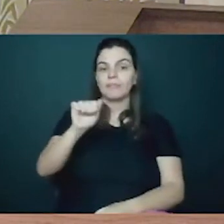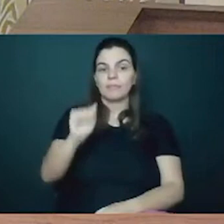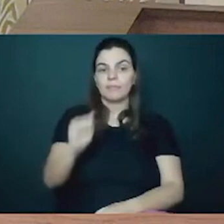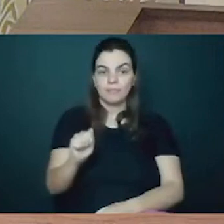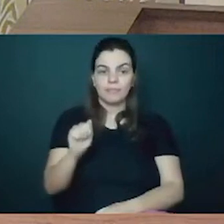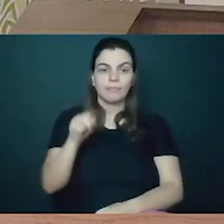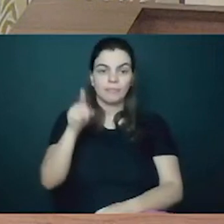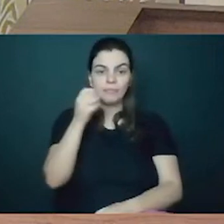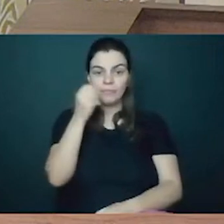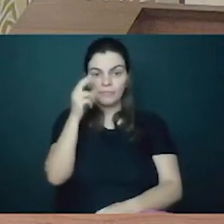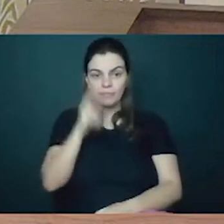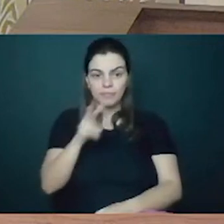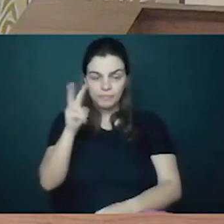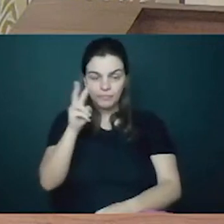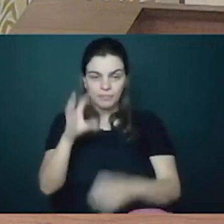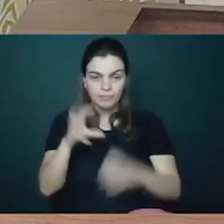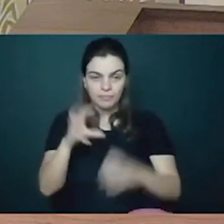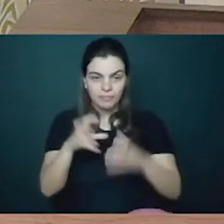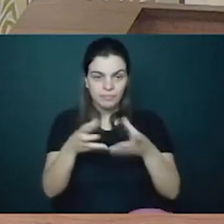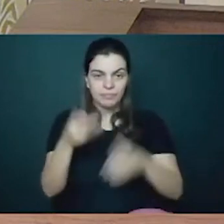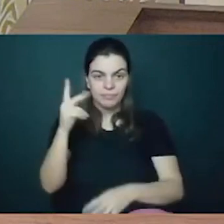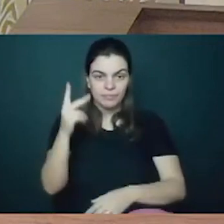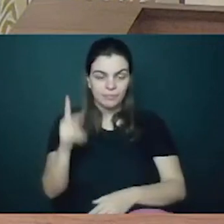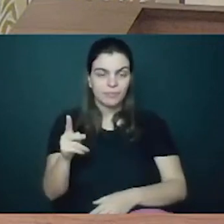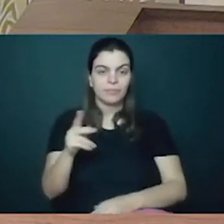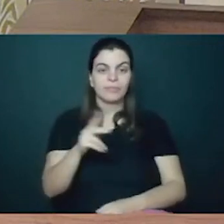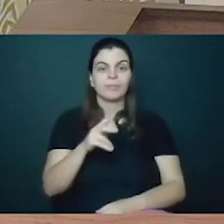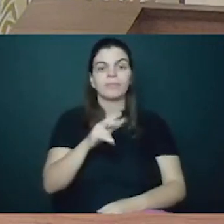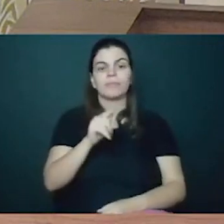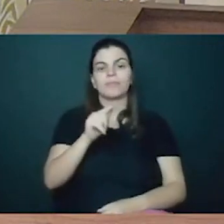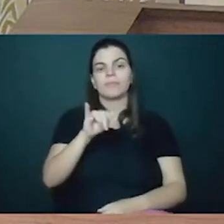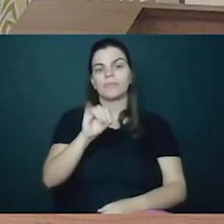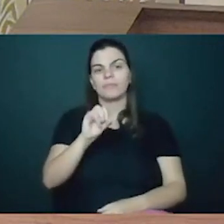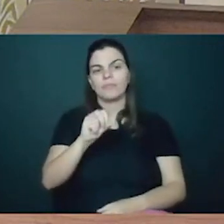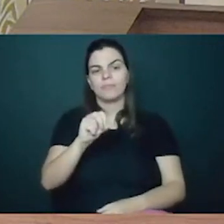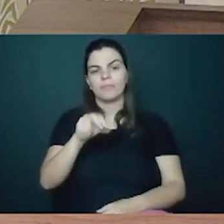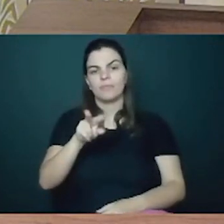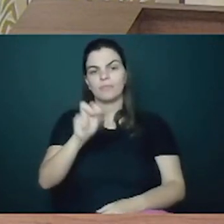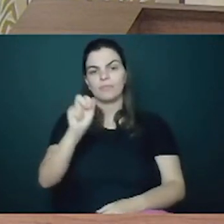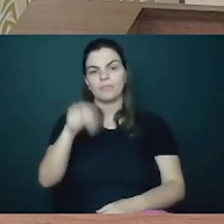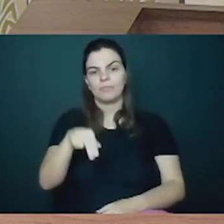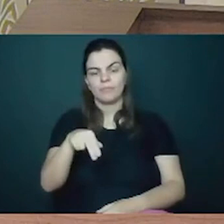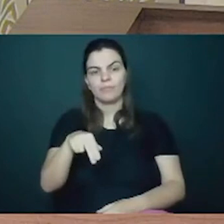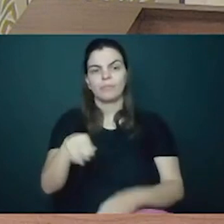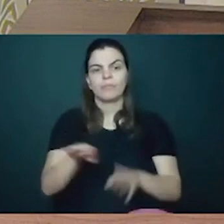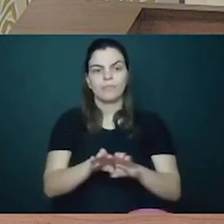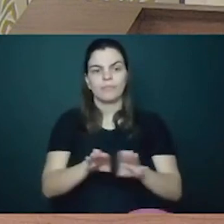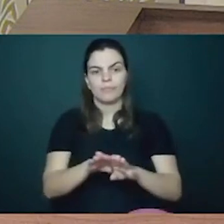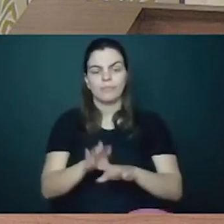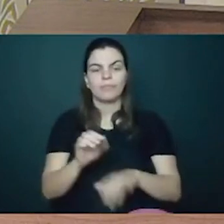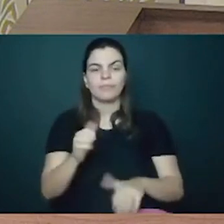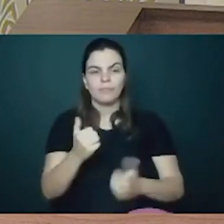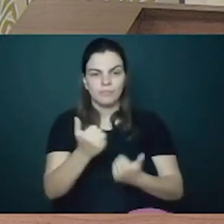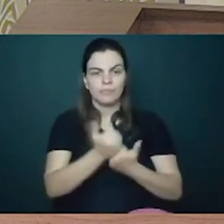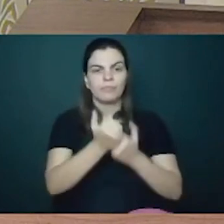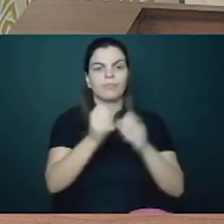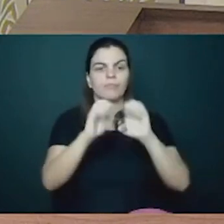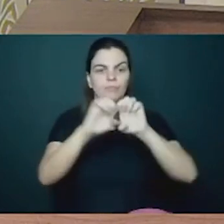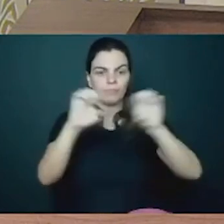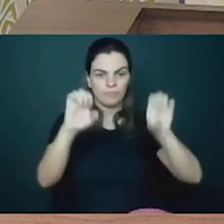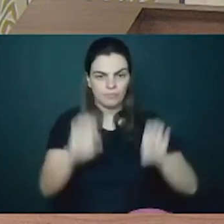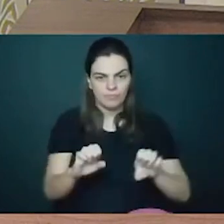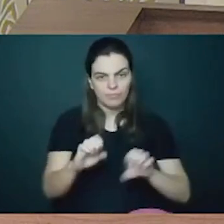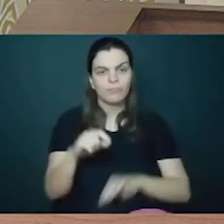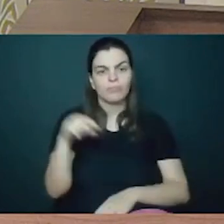com a sua equipe. Ao Giovando Amorim, que colaborou e muito, junto com a estrutura da Secretaria Municipal do Meio Ambiente. Ao